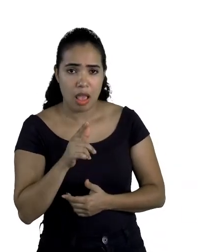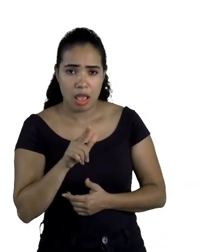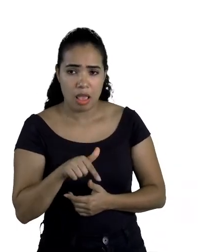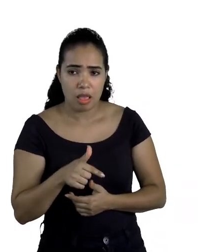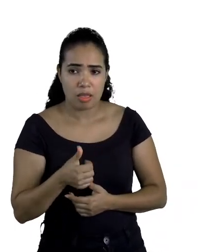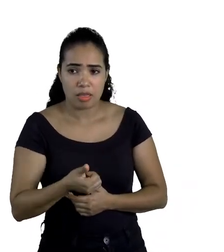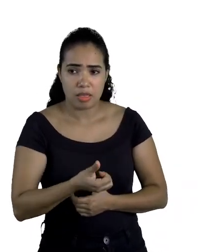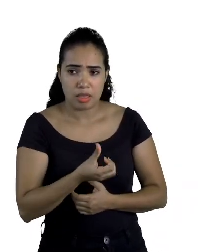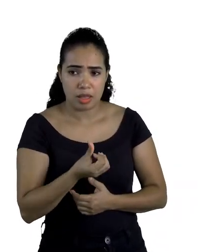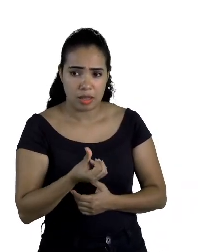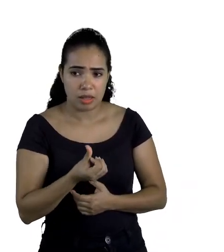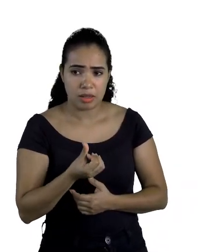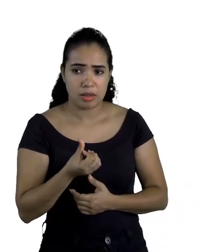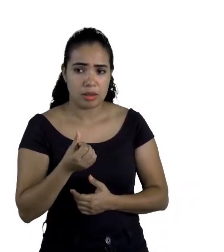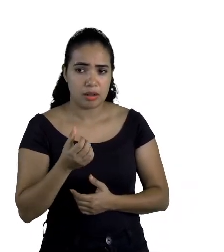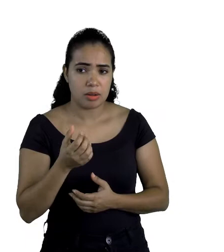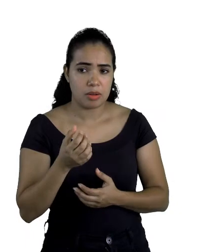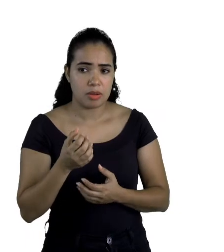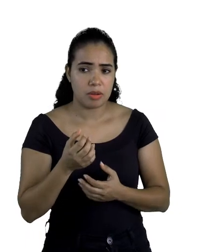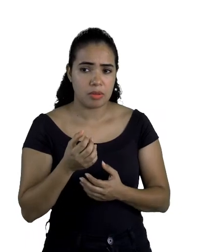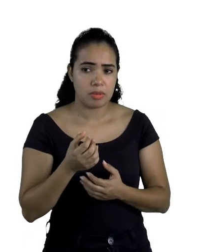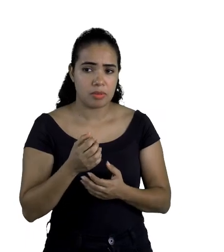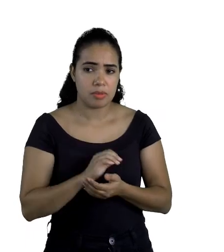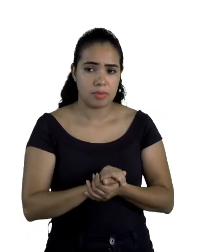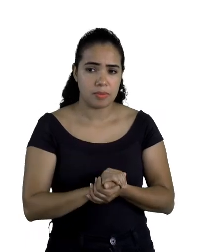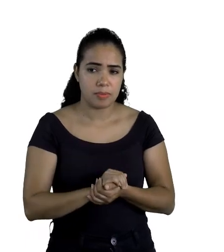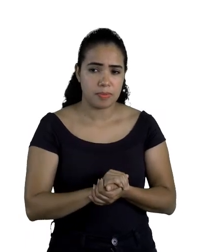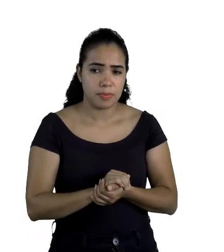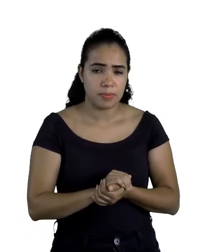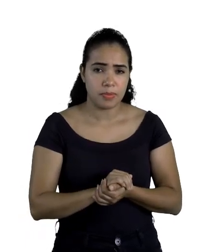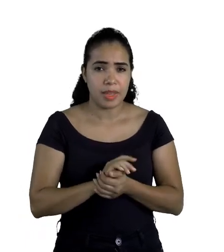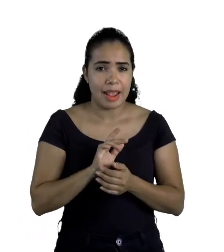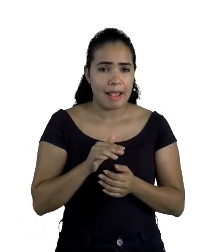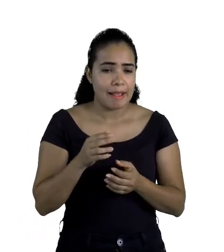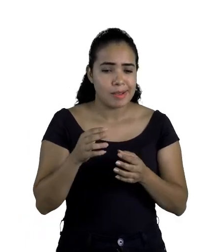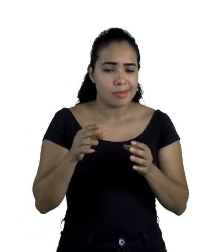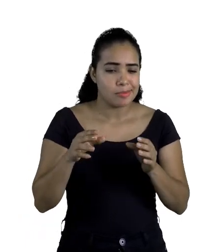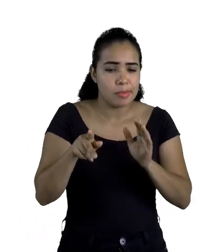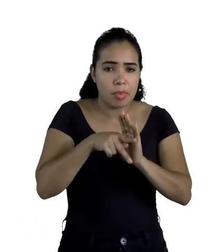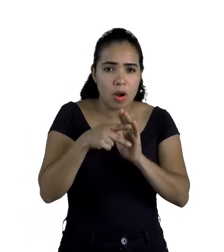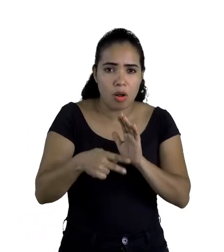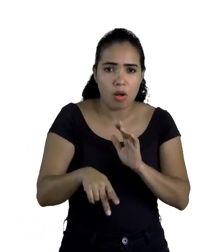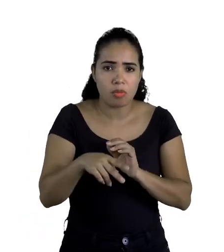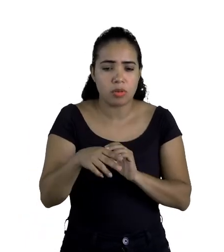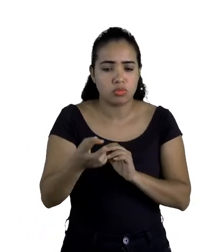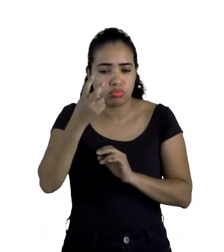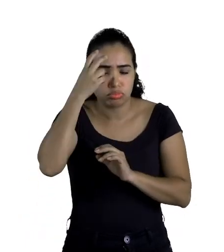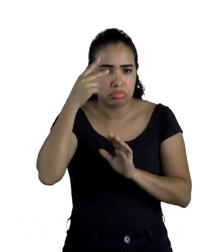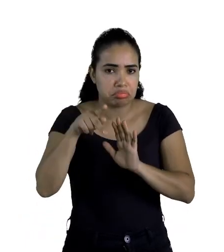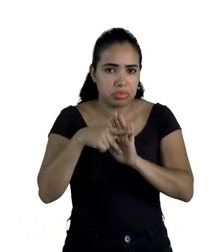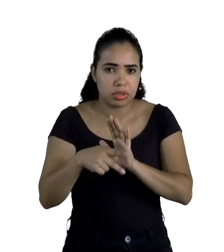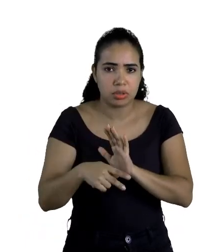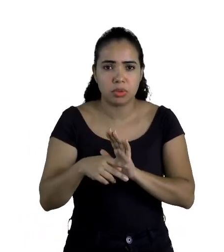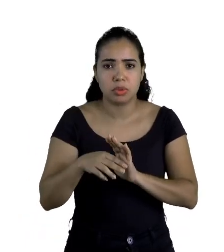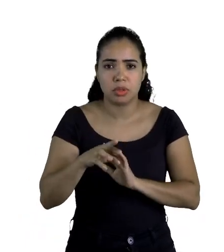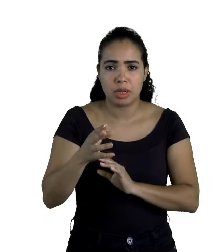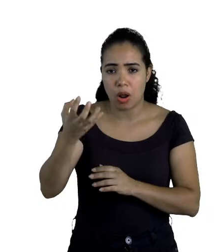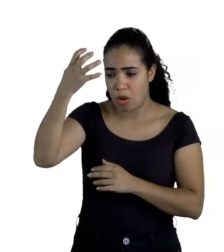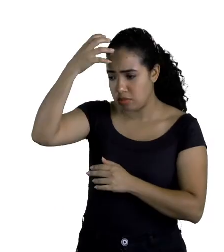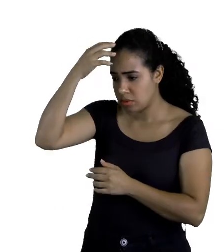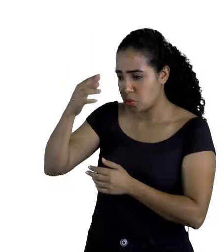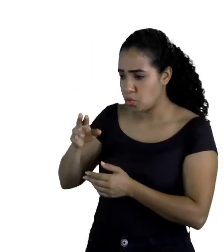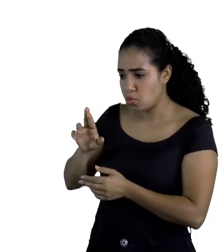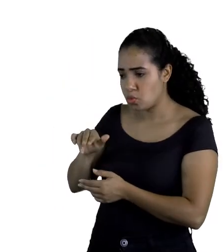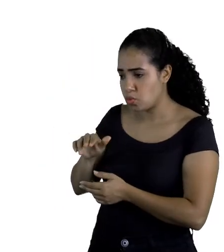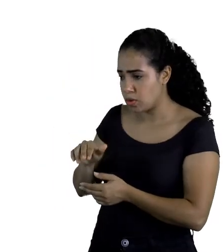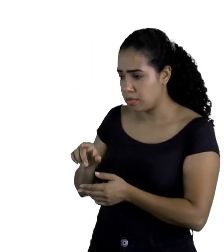blusos furados e enfiados em forma de rosário. Ossain, a palavra de rei nunca voltou